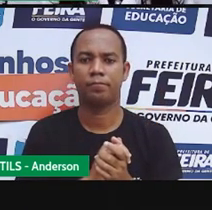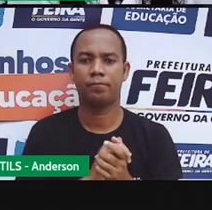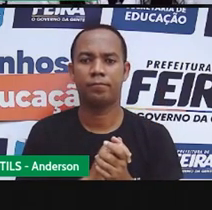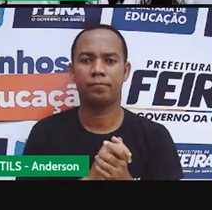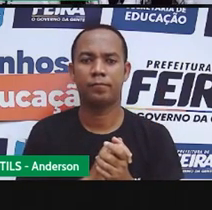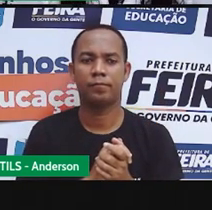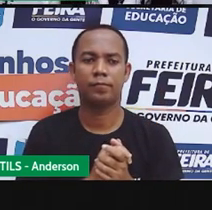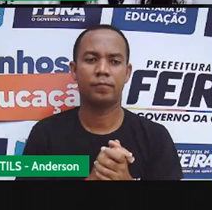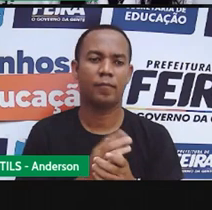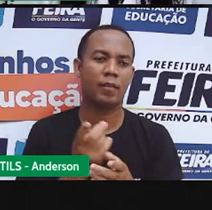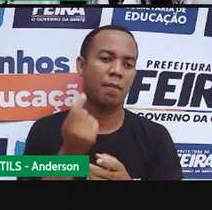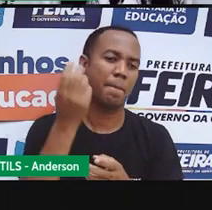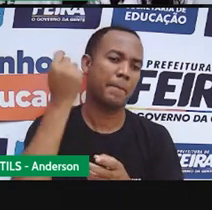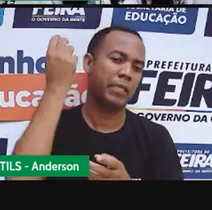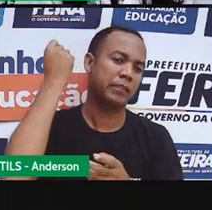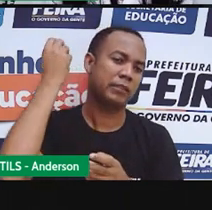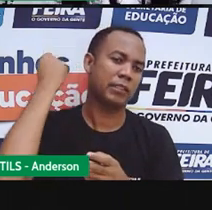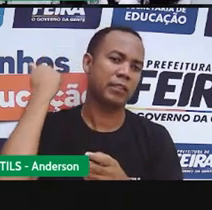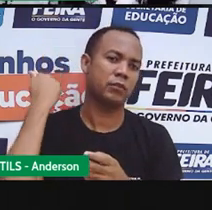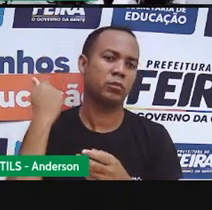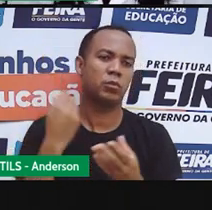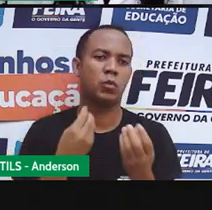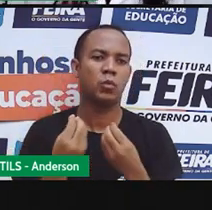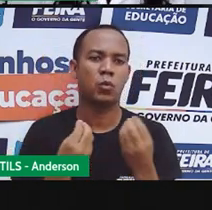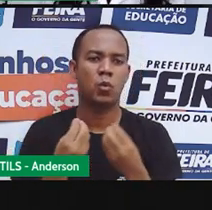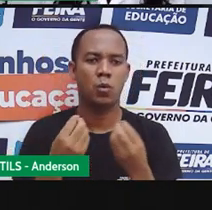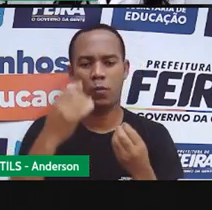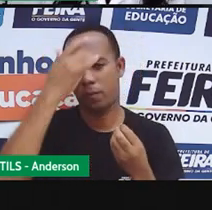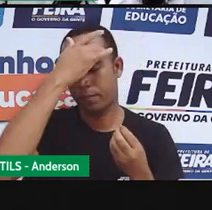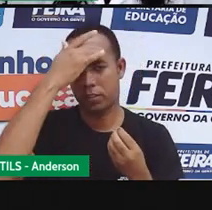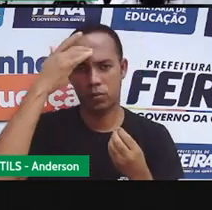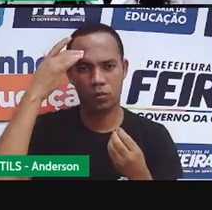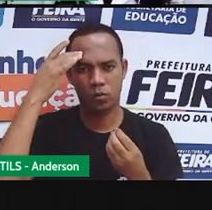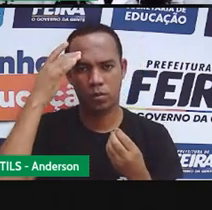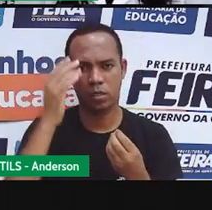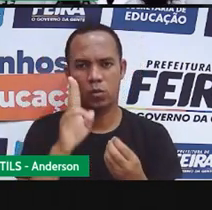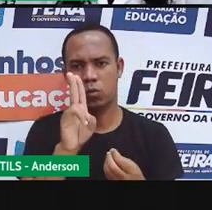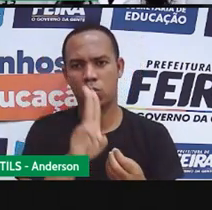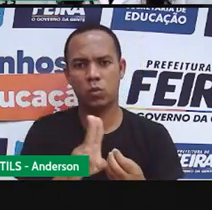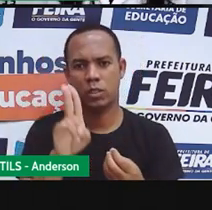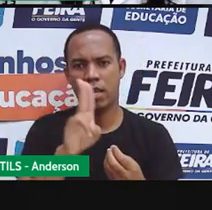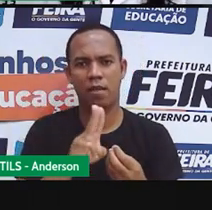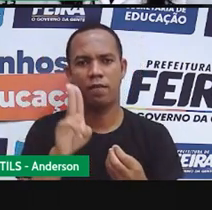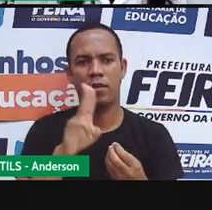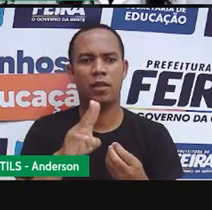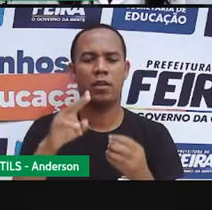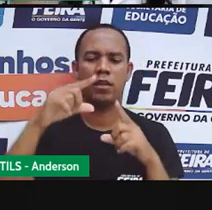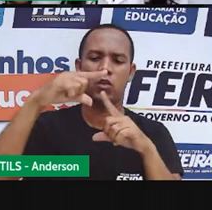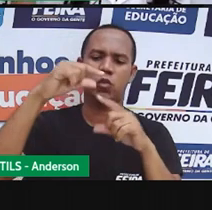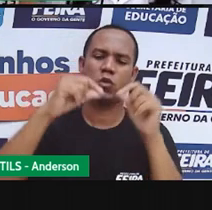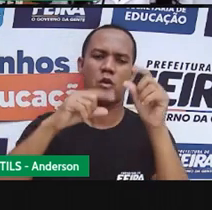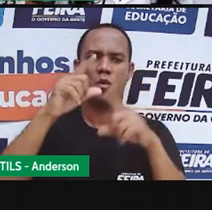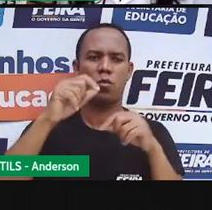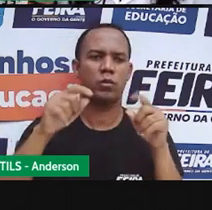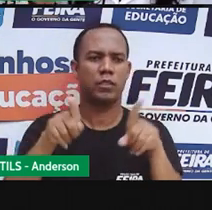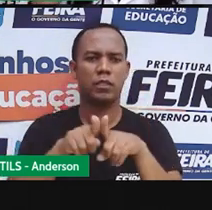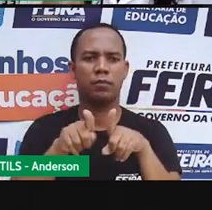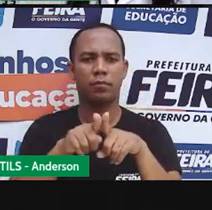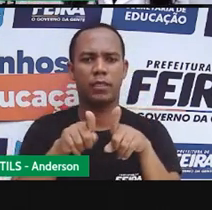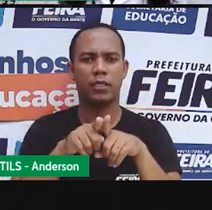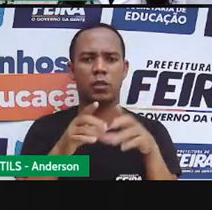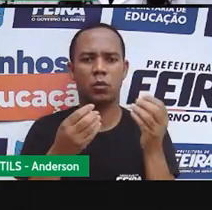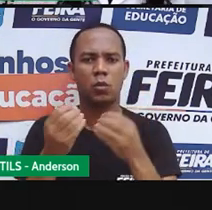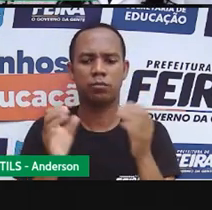No passado, bem distante, as pessoas usavam o sol e a vinteira para marcar o tempo.